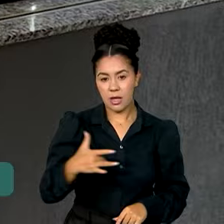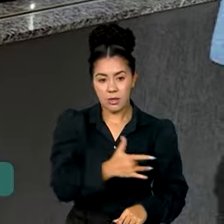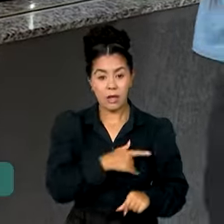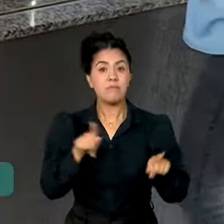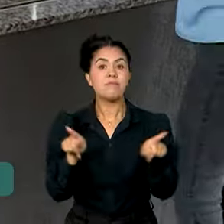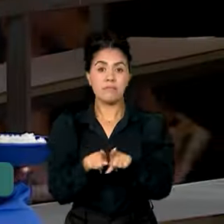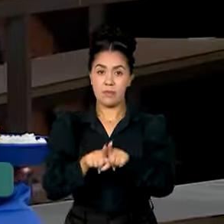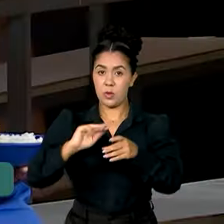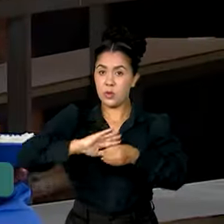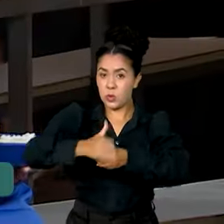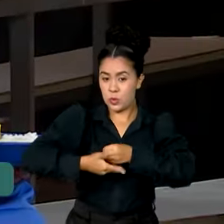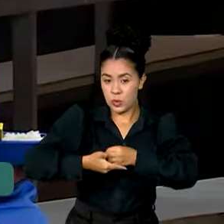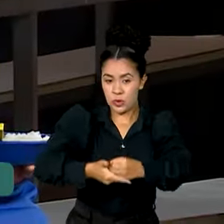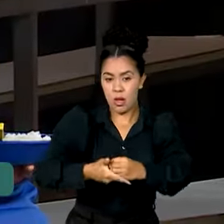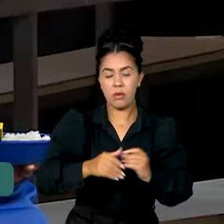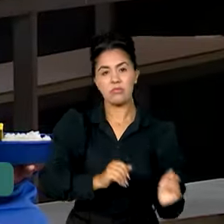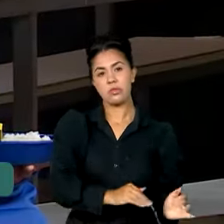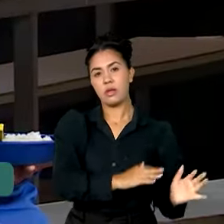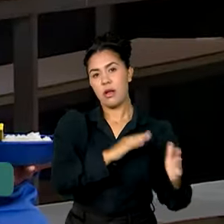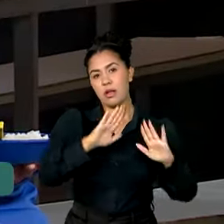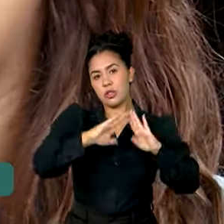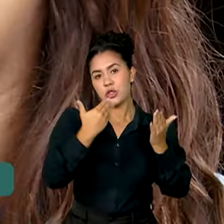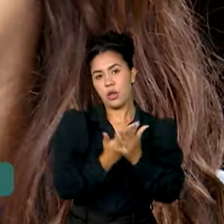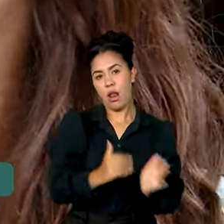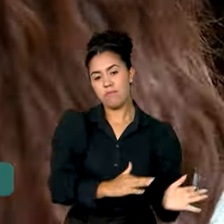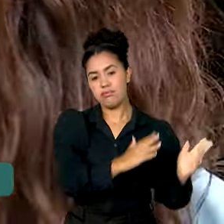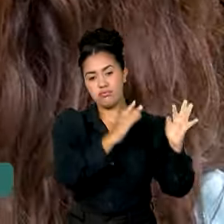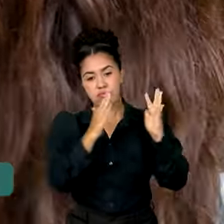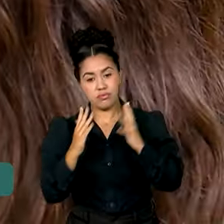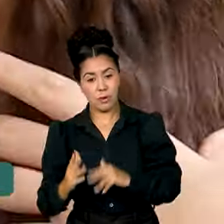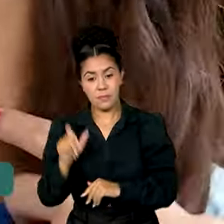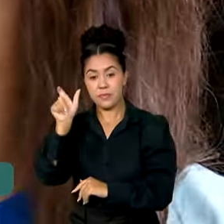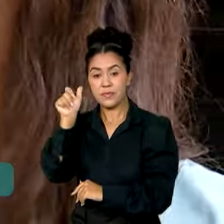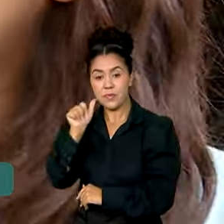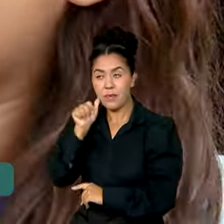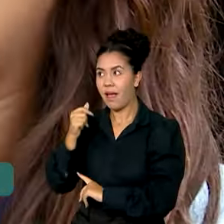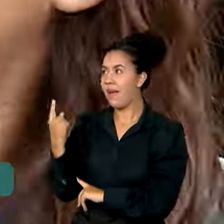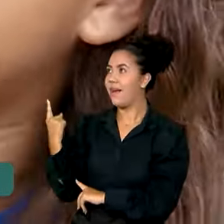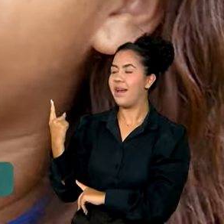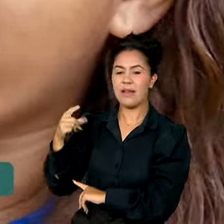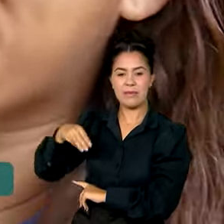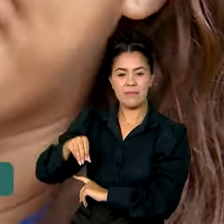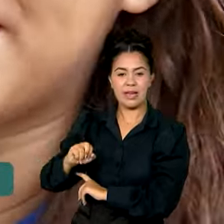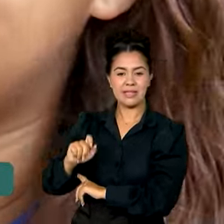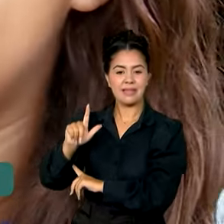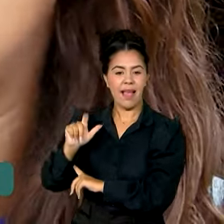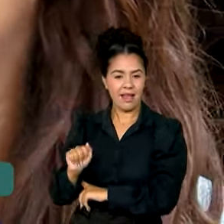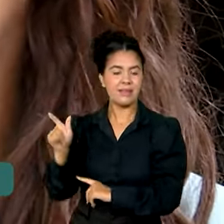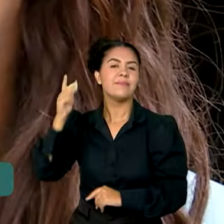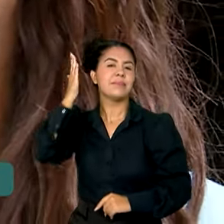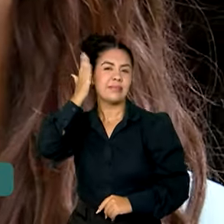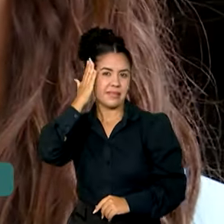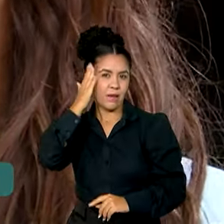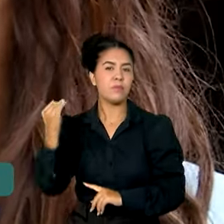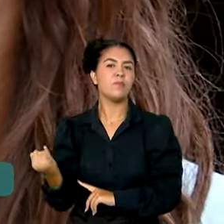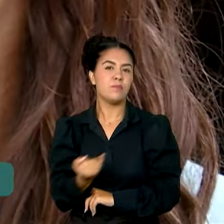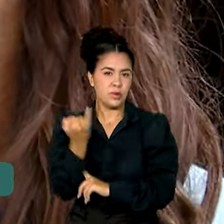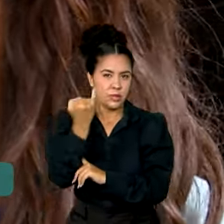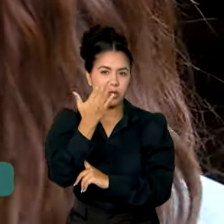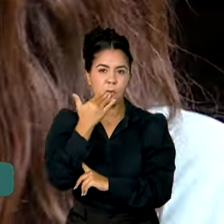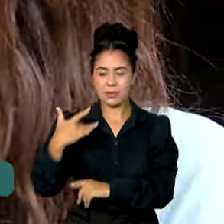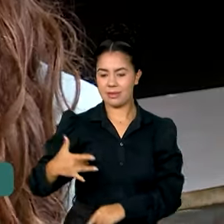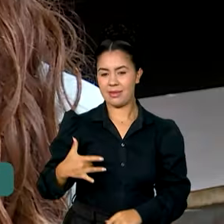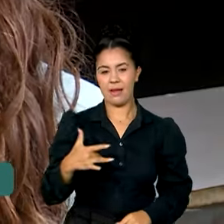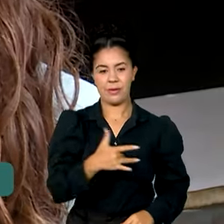sustentáveis durante a jornada escolar. Marcela, de 12 anos, sabe bem da importância de uma alimentação